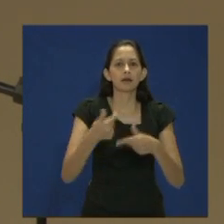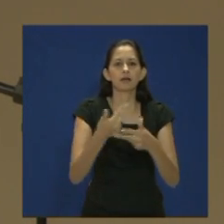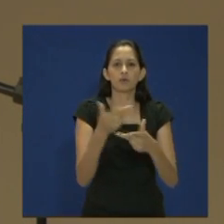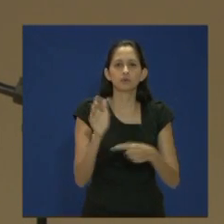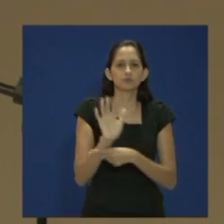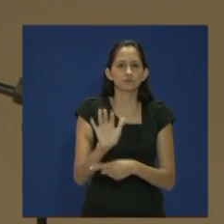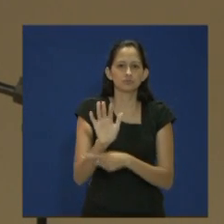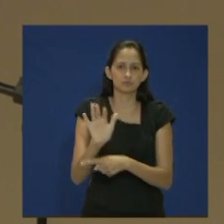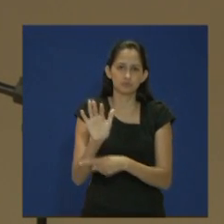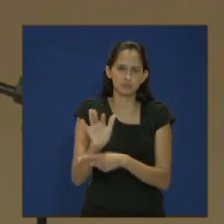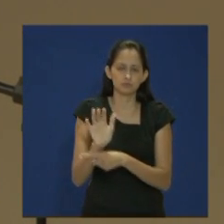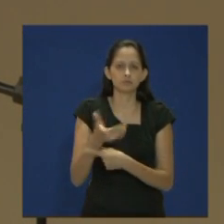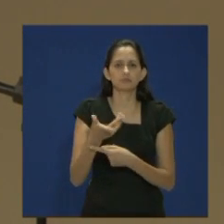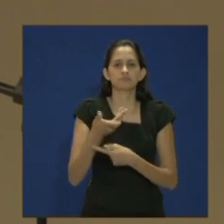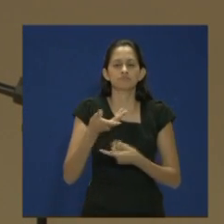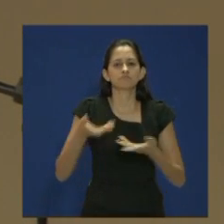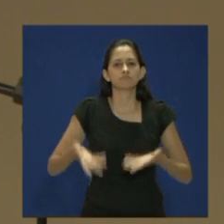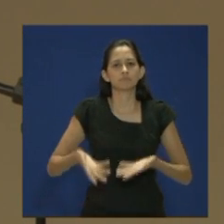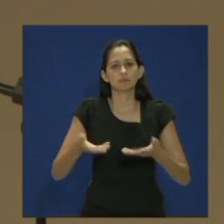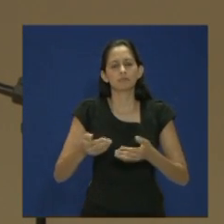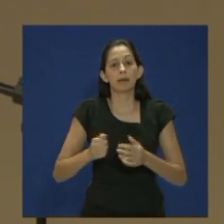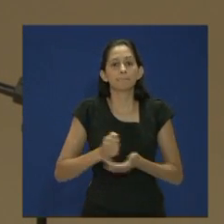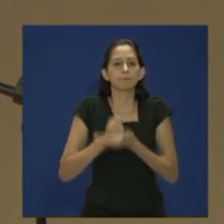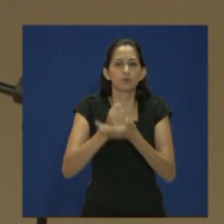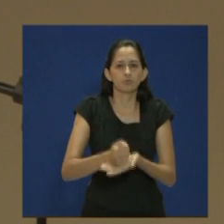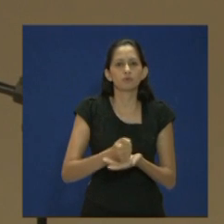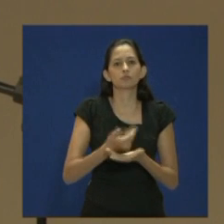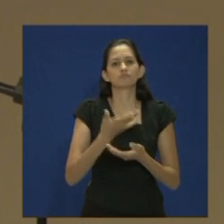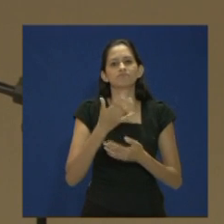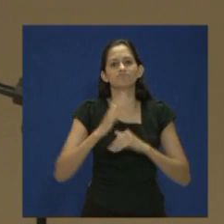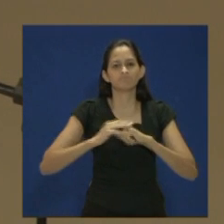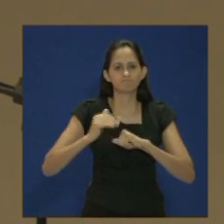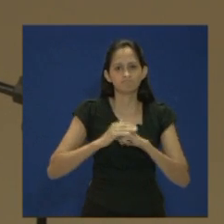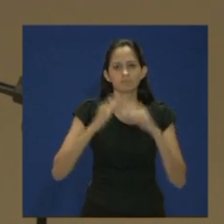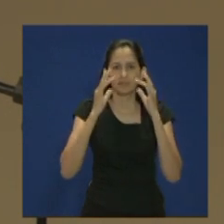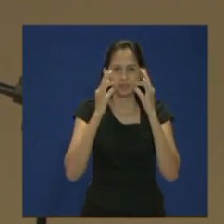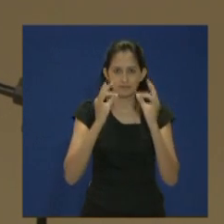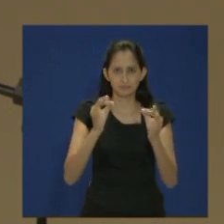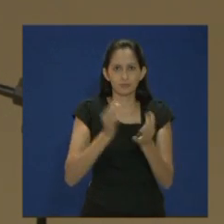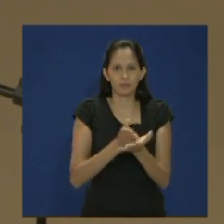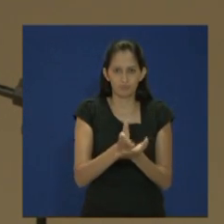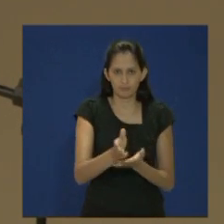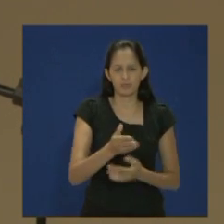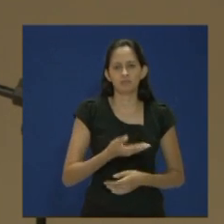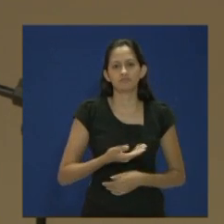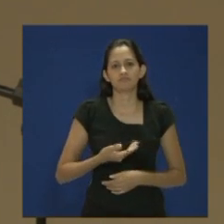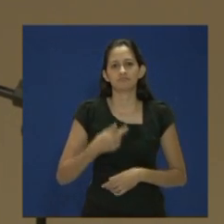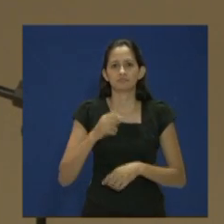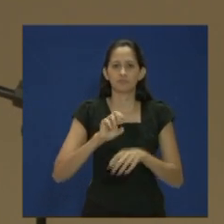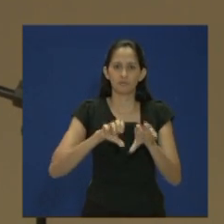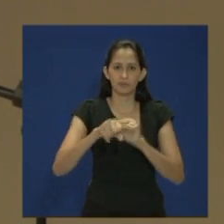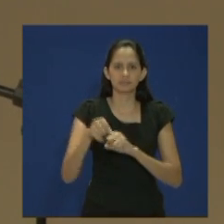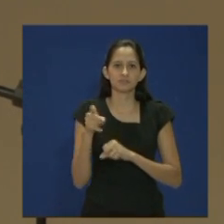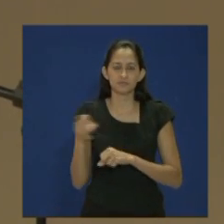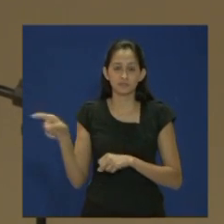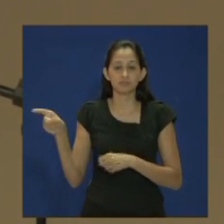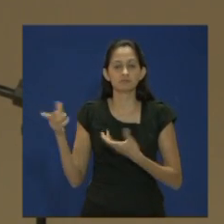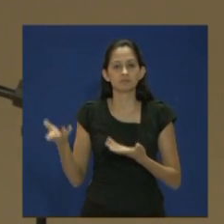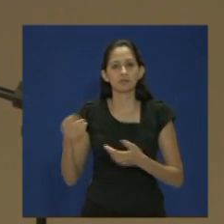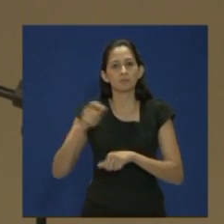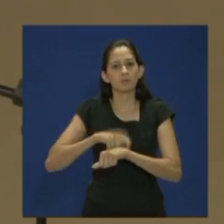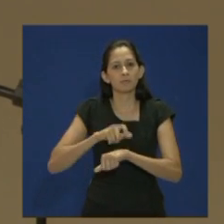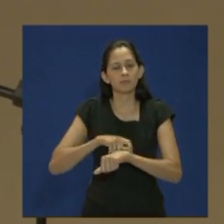compreensão e o incentivo ao longo dessa jornada. Essa dedicação e amor, hoje também coroados nessa